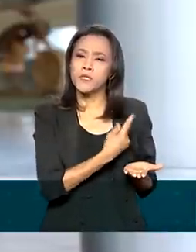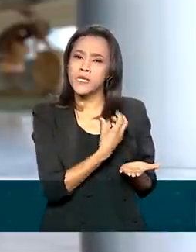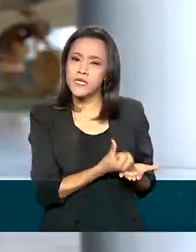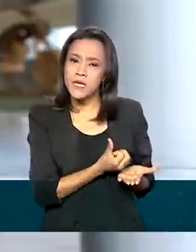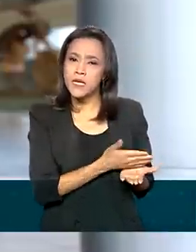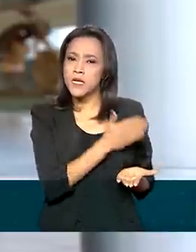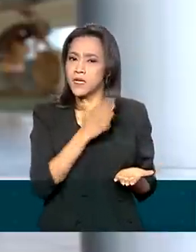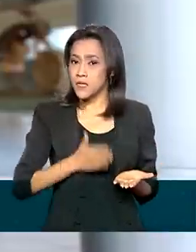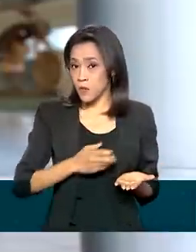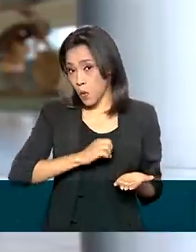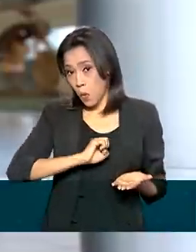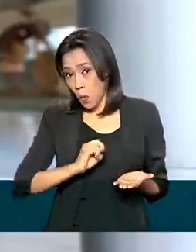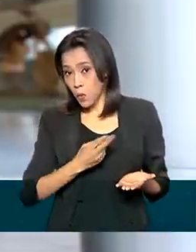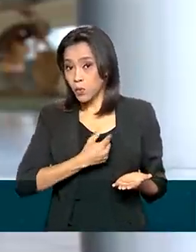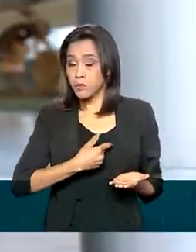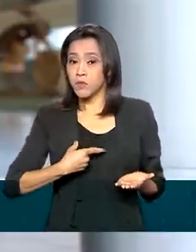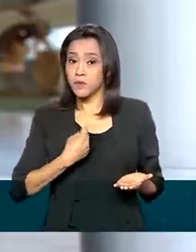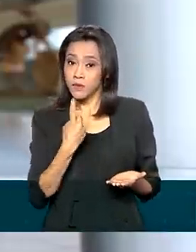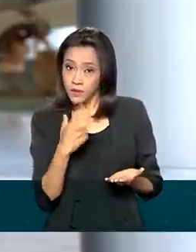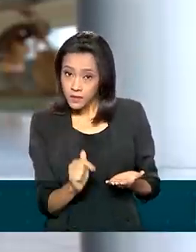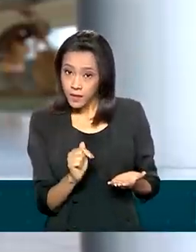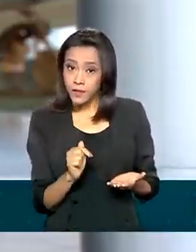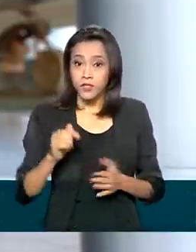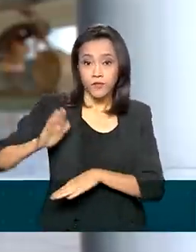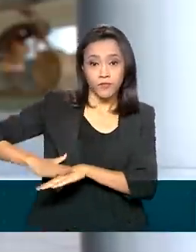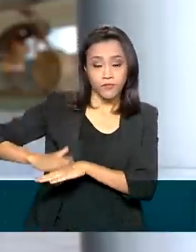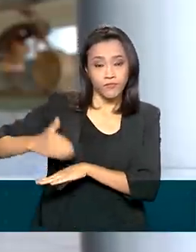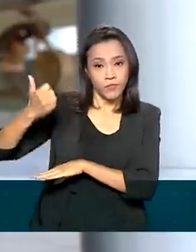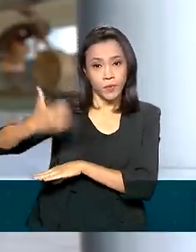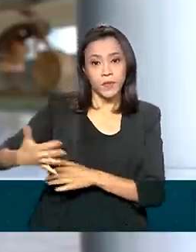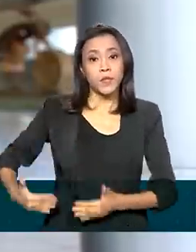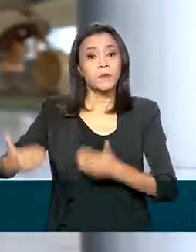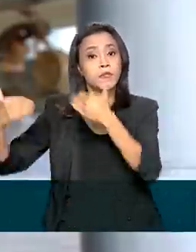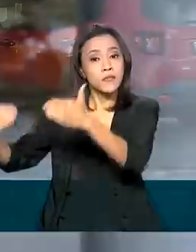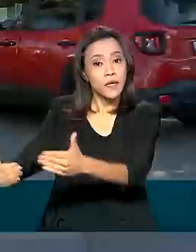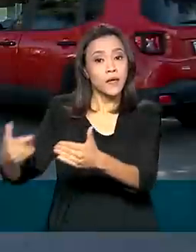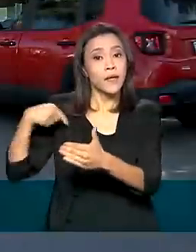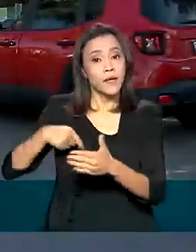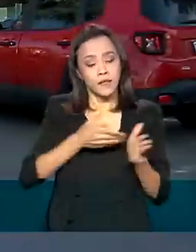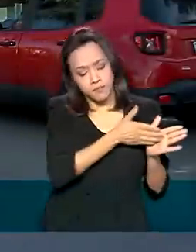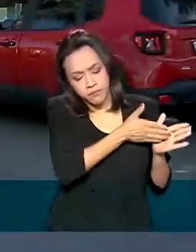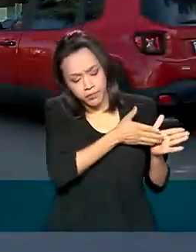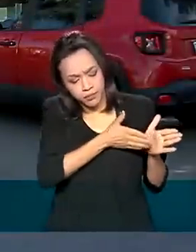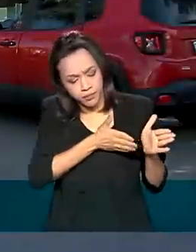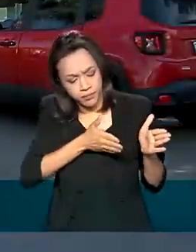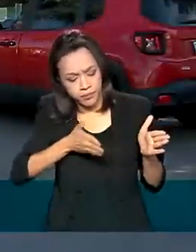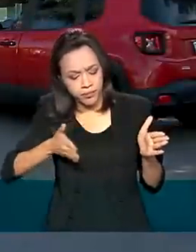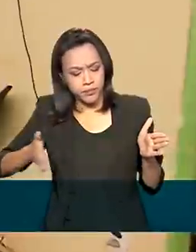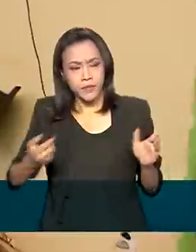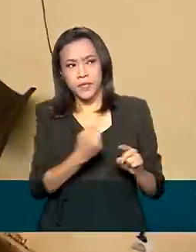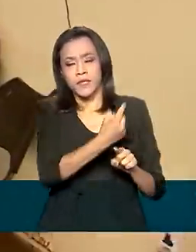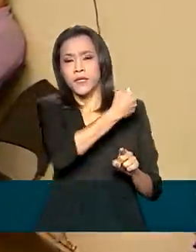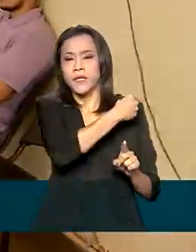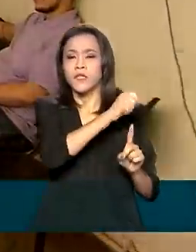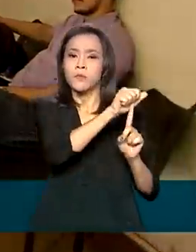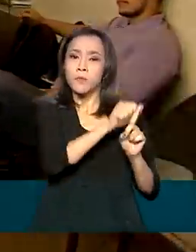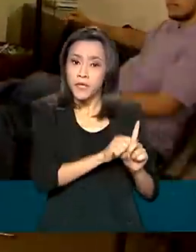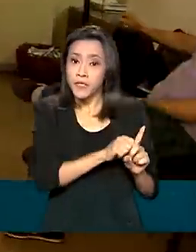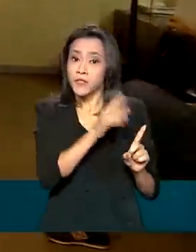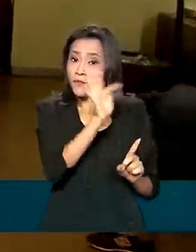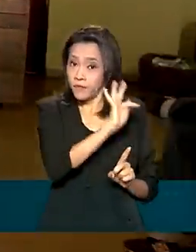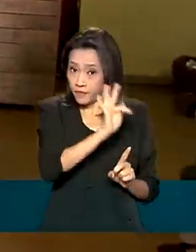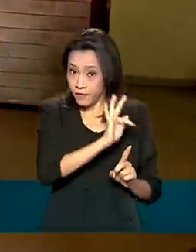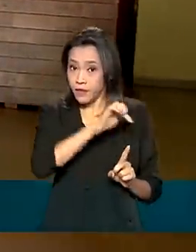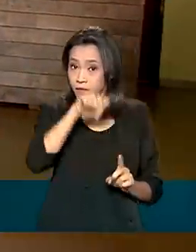2017. De acordo com o Ministério da Cidadania, né? Esse processo, ele vem em andamento desde fevereiro deste ano e envolve